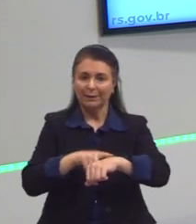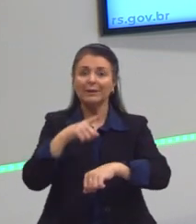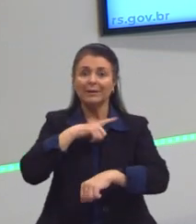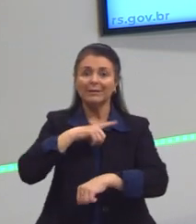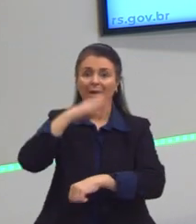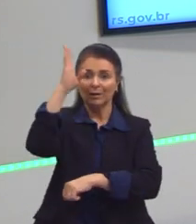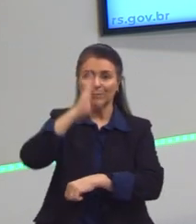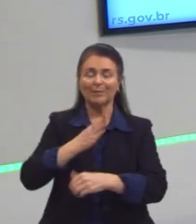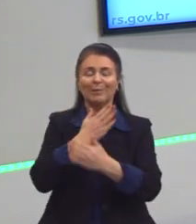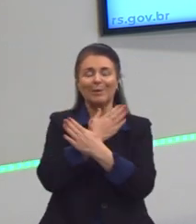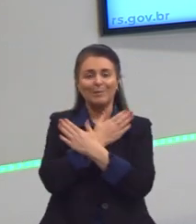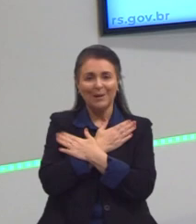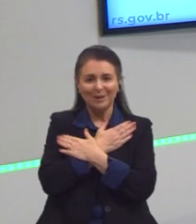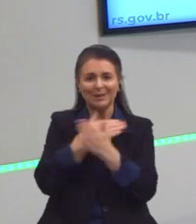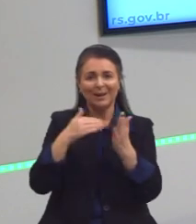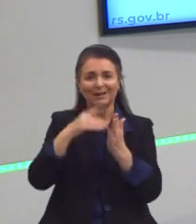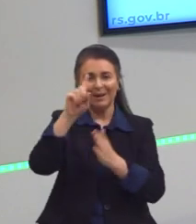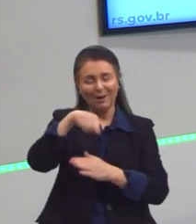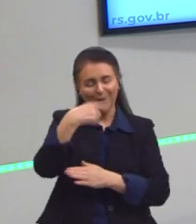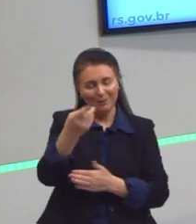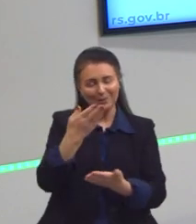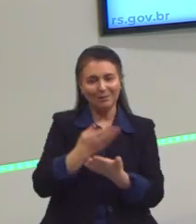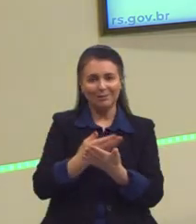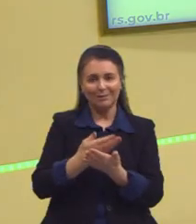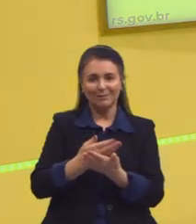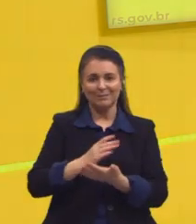Um grande abraço e até a próxima aula.